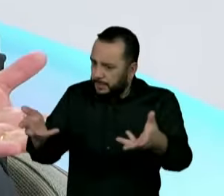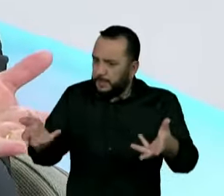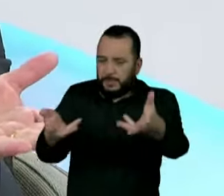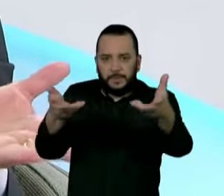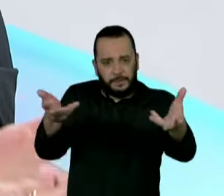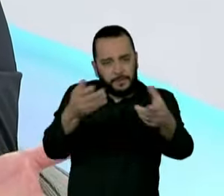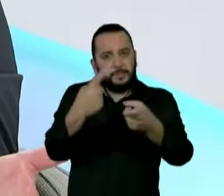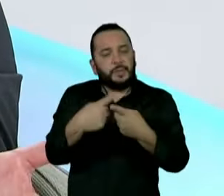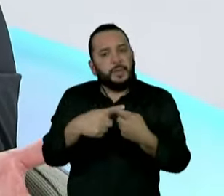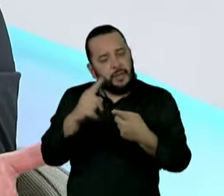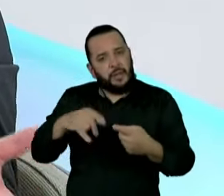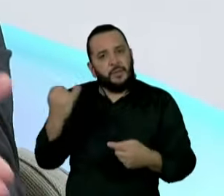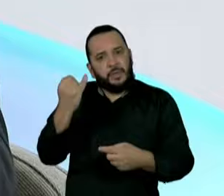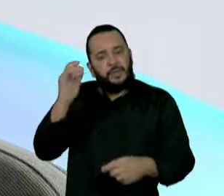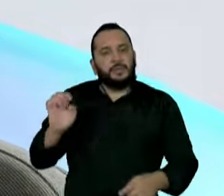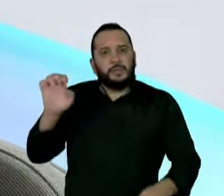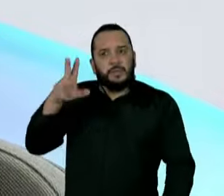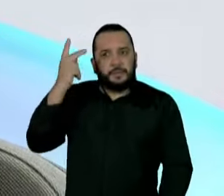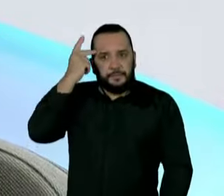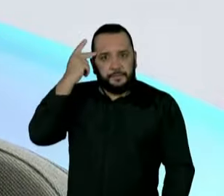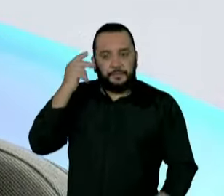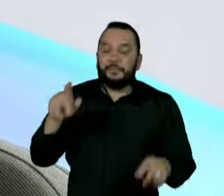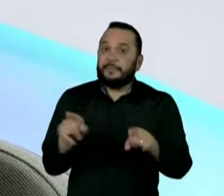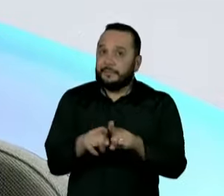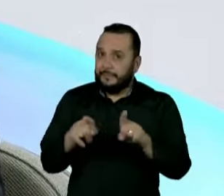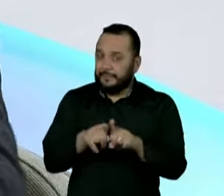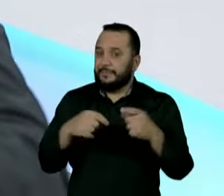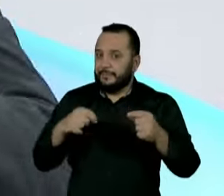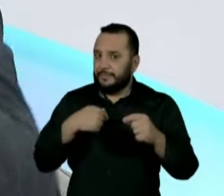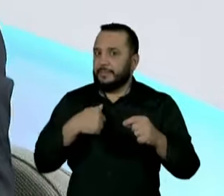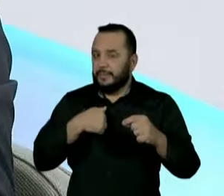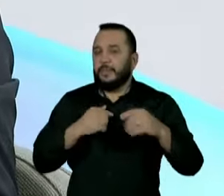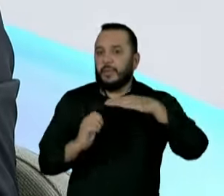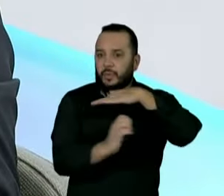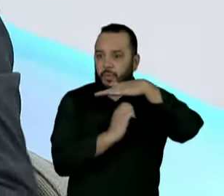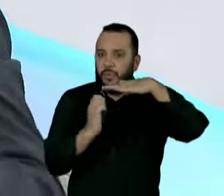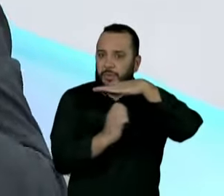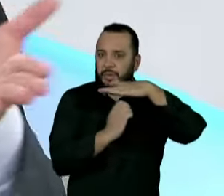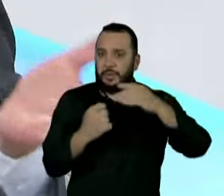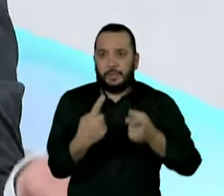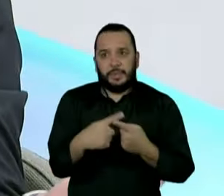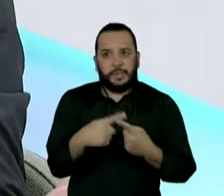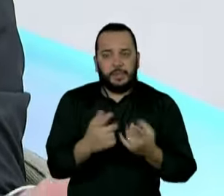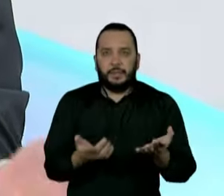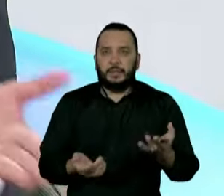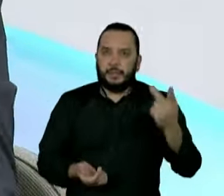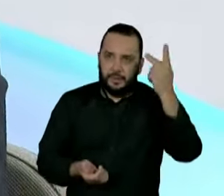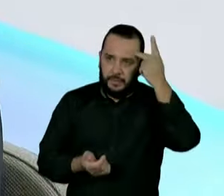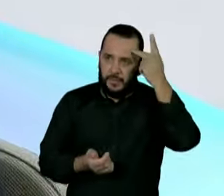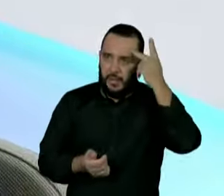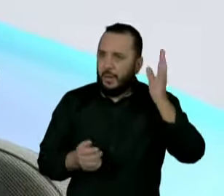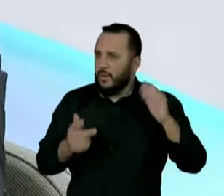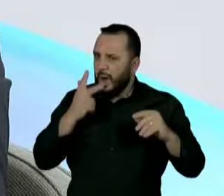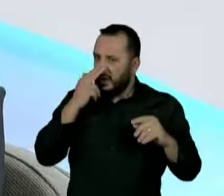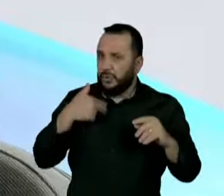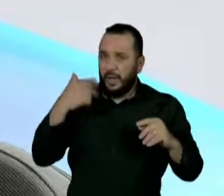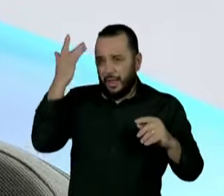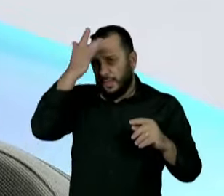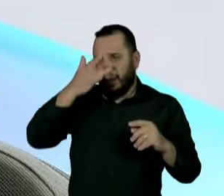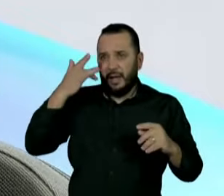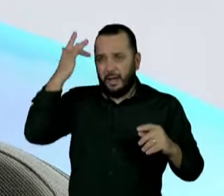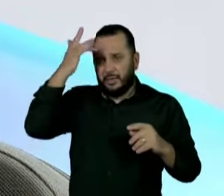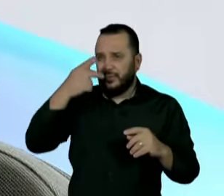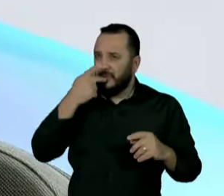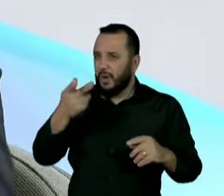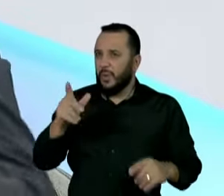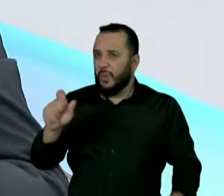Agora, o que não quer dizer que você não tem que ter uma indústria equivalente? São Paulo, de fato, e aí o Haddad pode ser quem tenha sido isso que ele quis